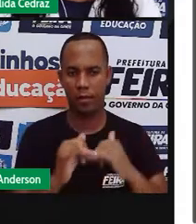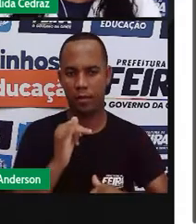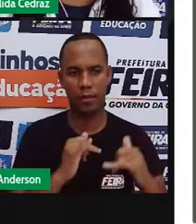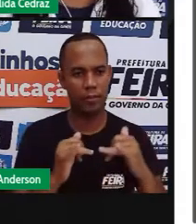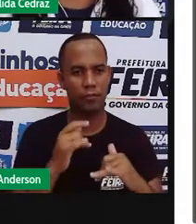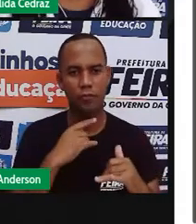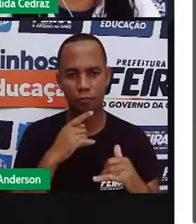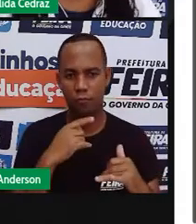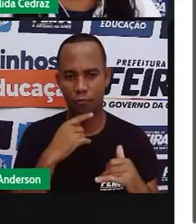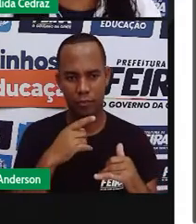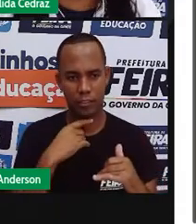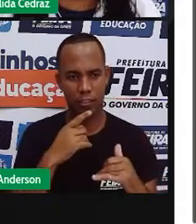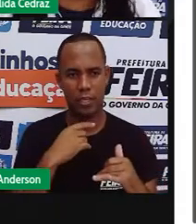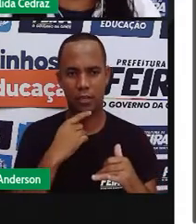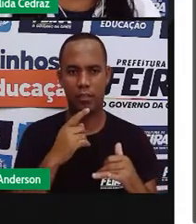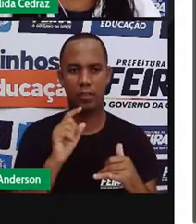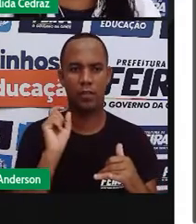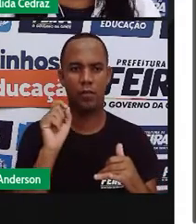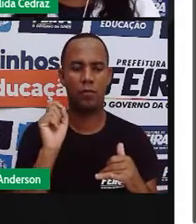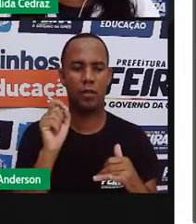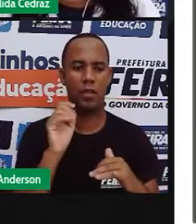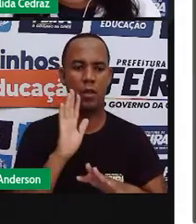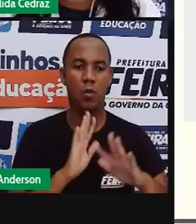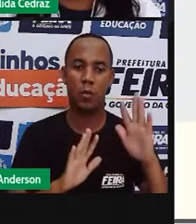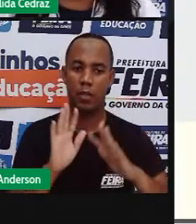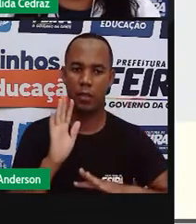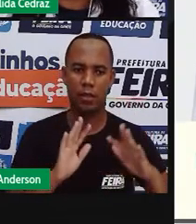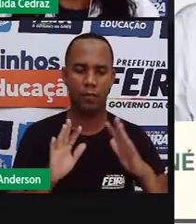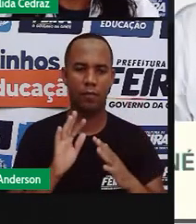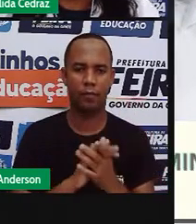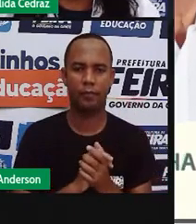então a gente precisa ter muito cuidado com a pessoa